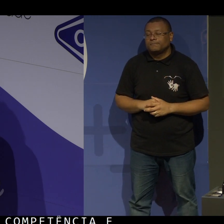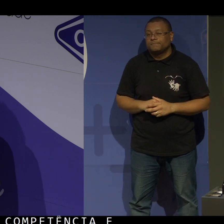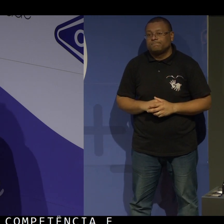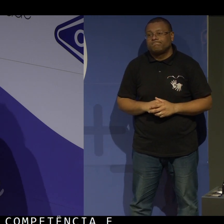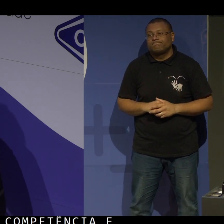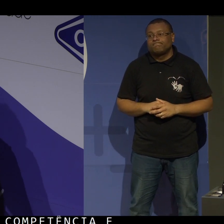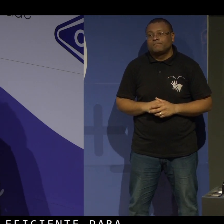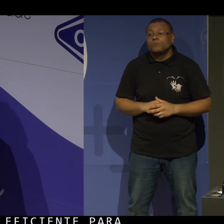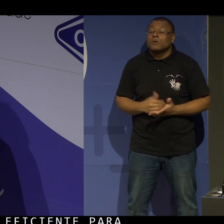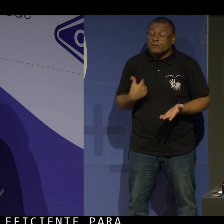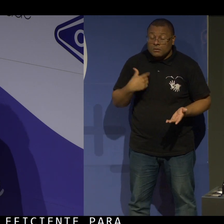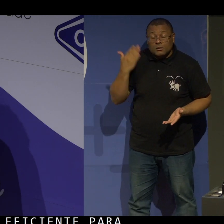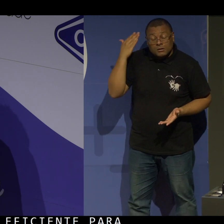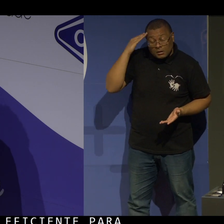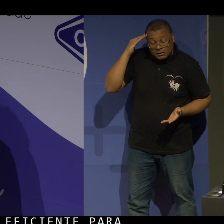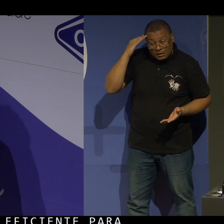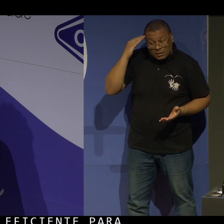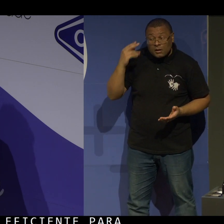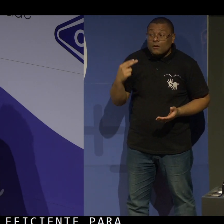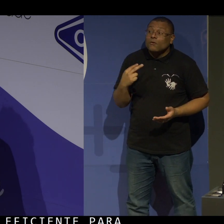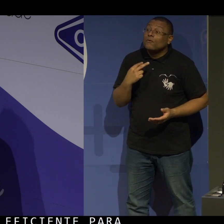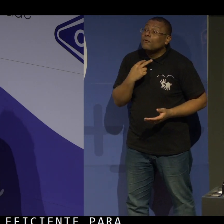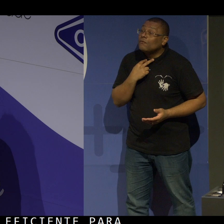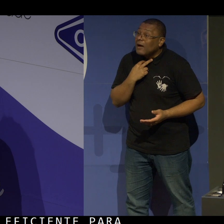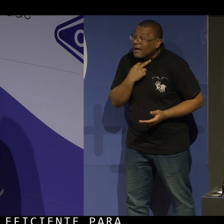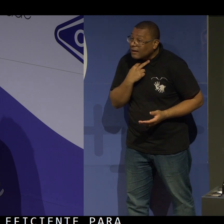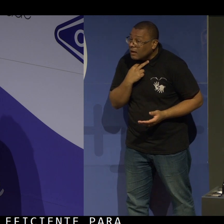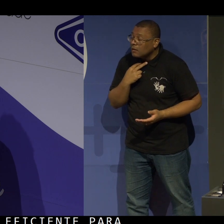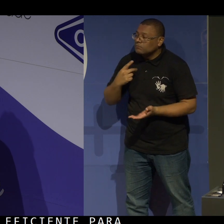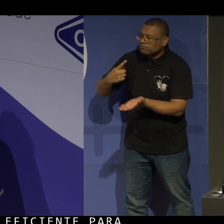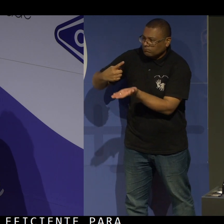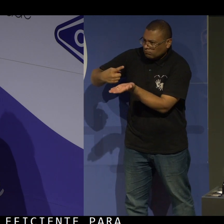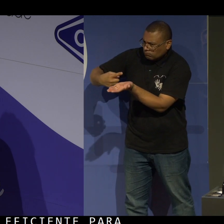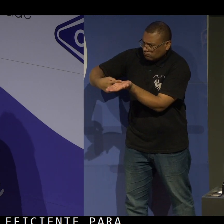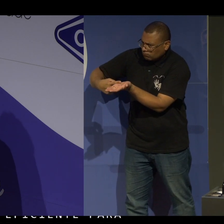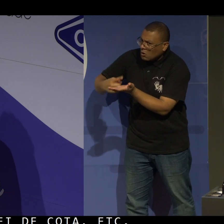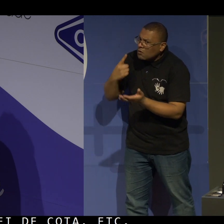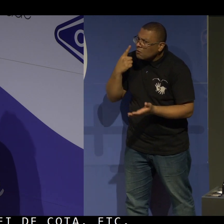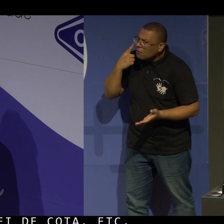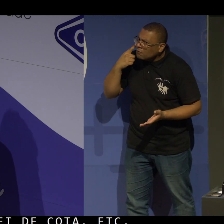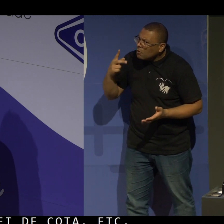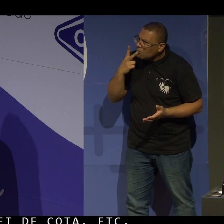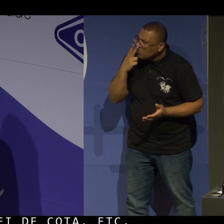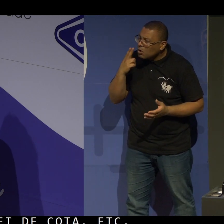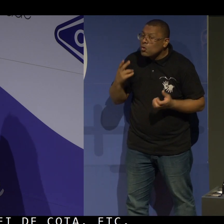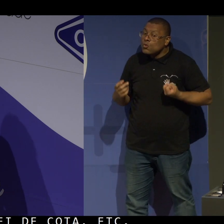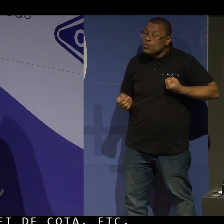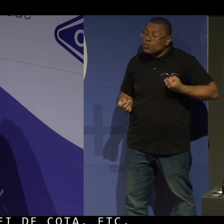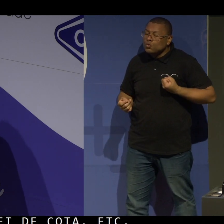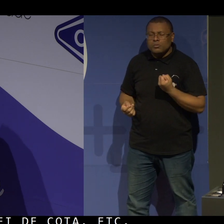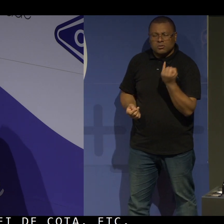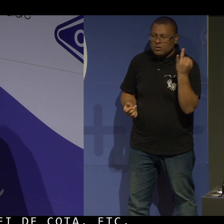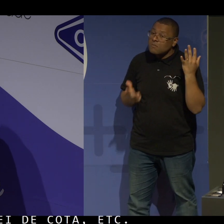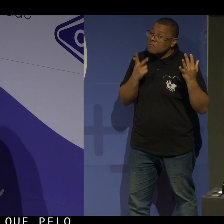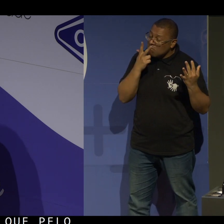Mas, a gente entende que pelo fechamento da vaga, sim, a gente conseguiu ter um impacto muito positivo nesse número. Eu não consigo te dizer um número especificamente. O